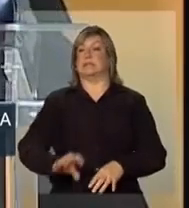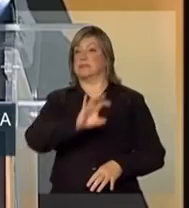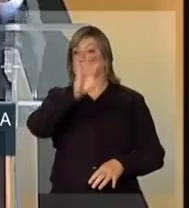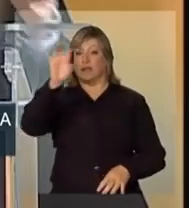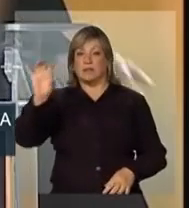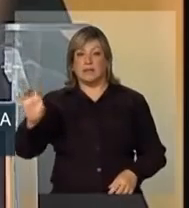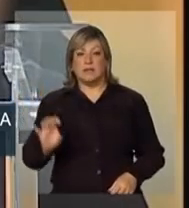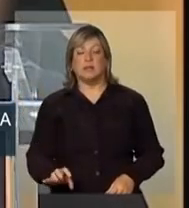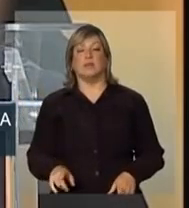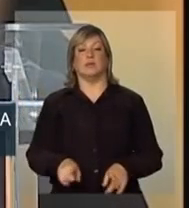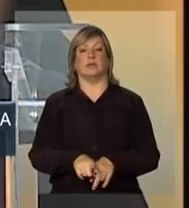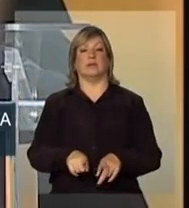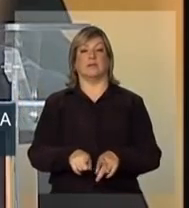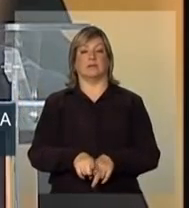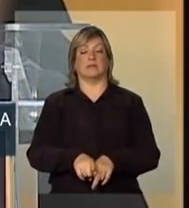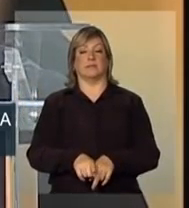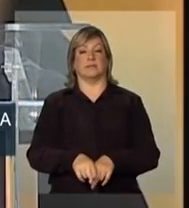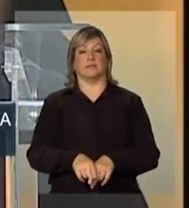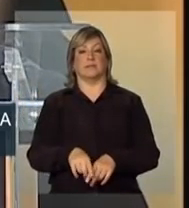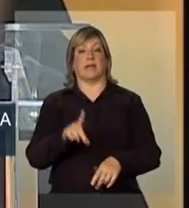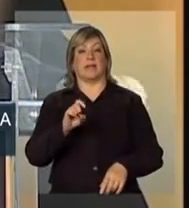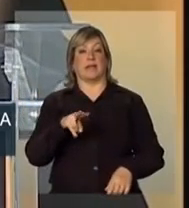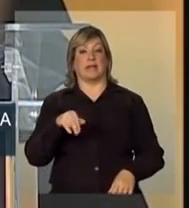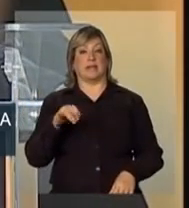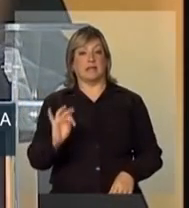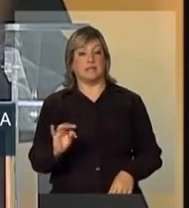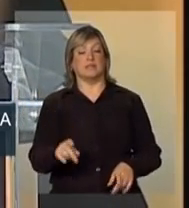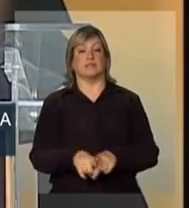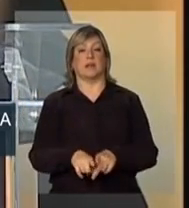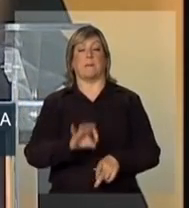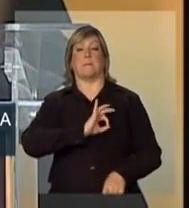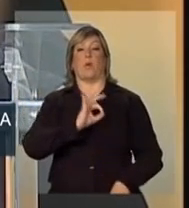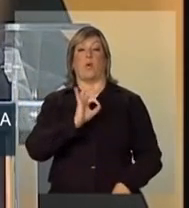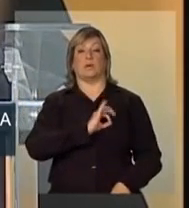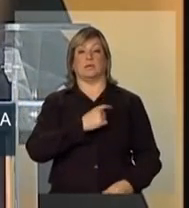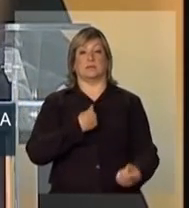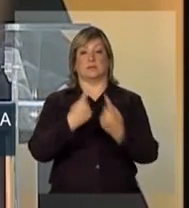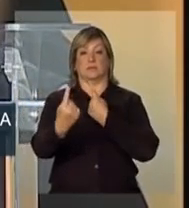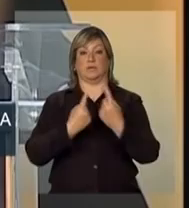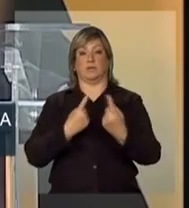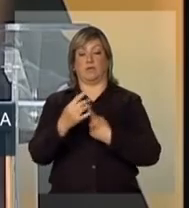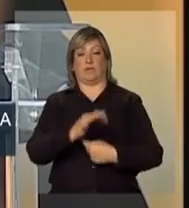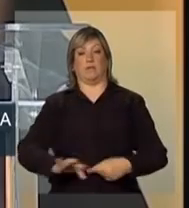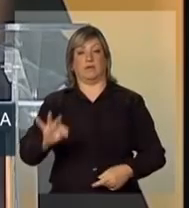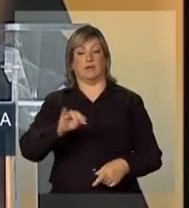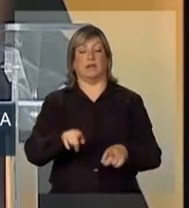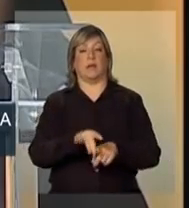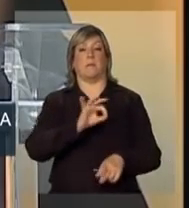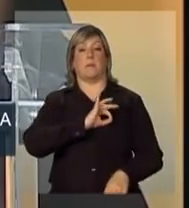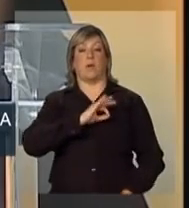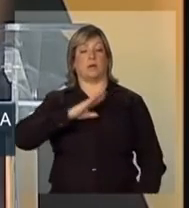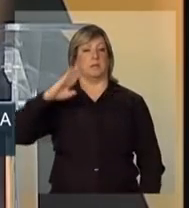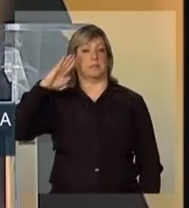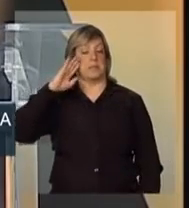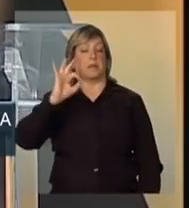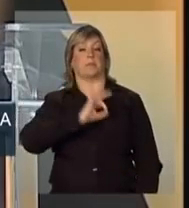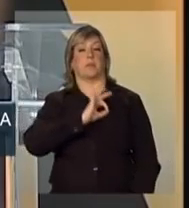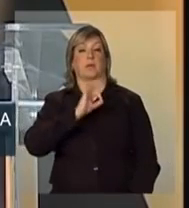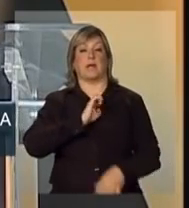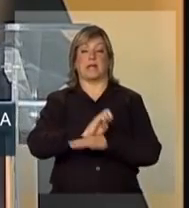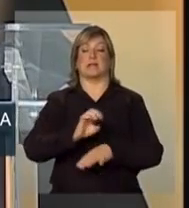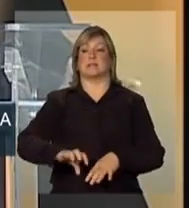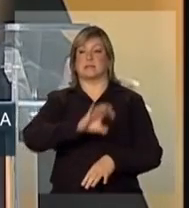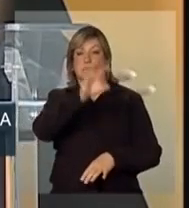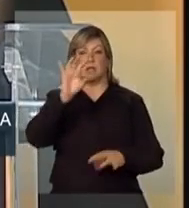no nosso caso específico aqui, o DENIT, Polícia Rodoviária Federal, Polícias Militares, Polícias Estaduais,